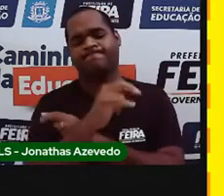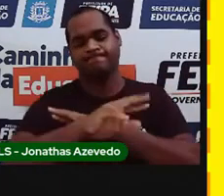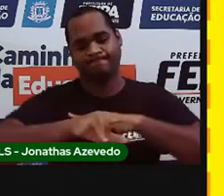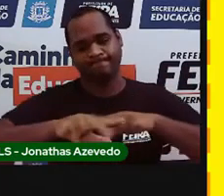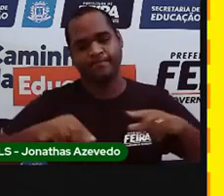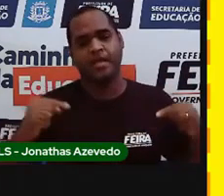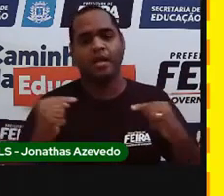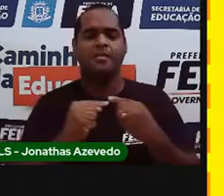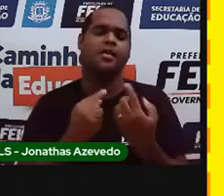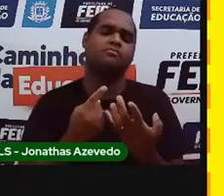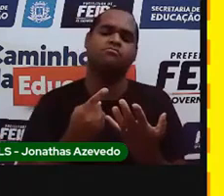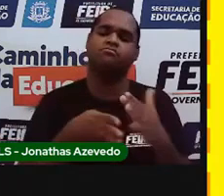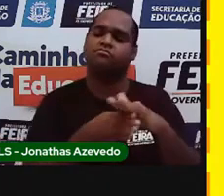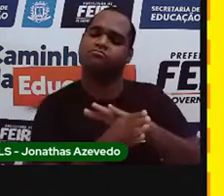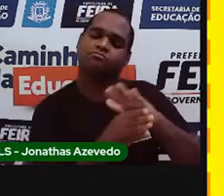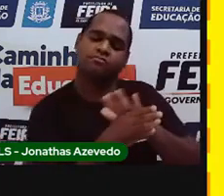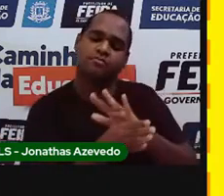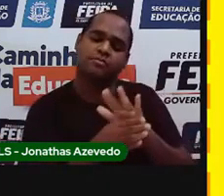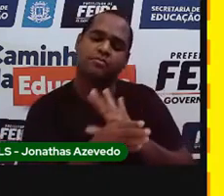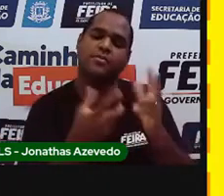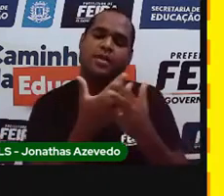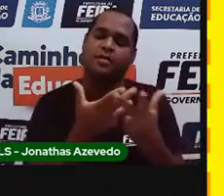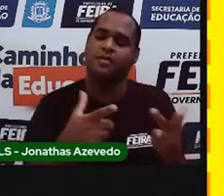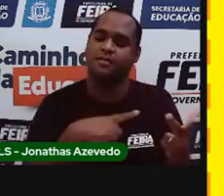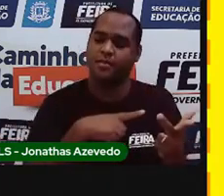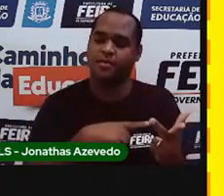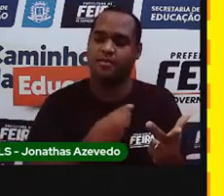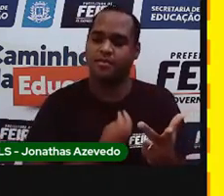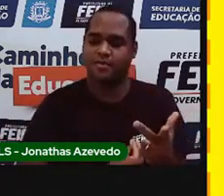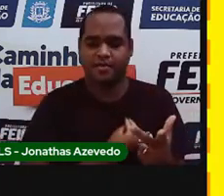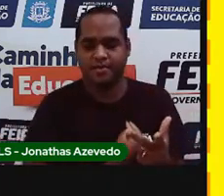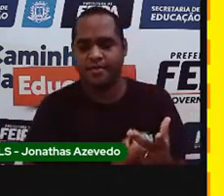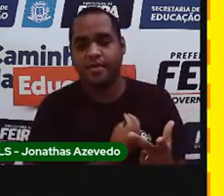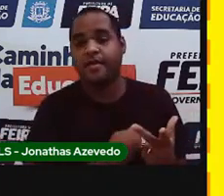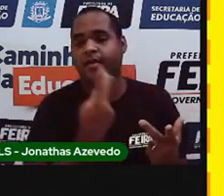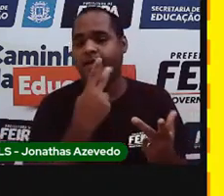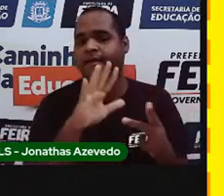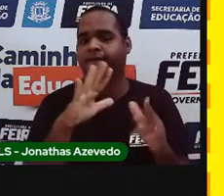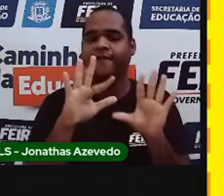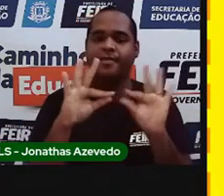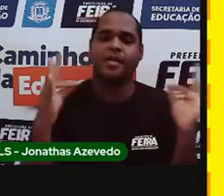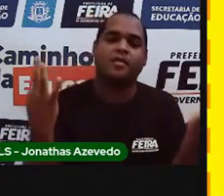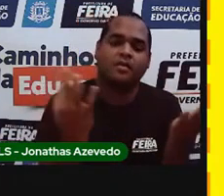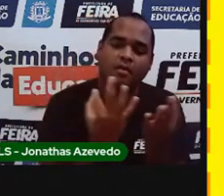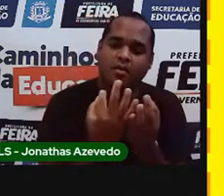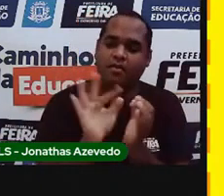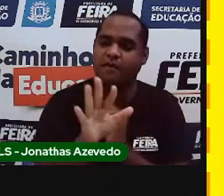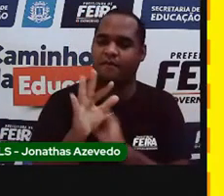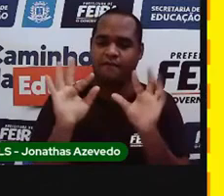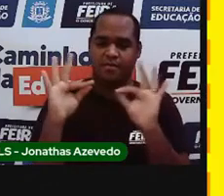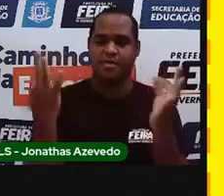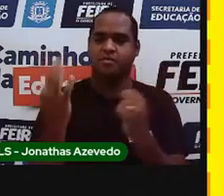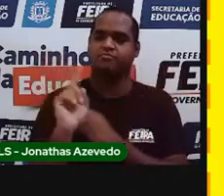nós entramos e saímos deles. Mas a família, a família não.